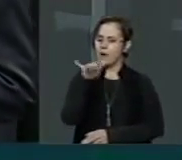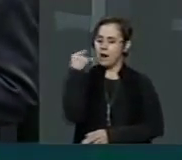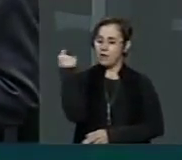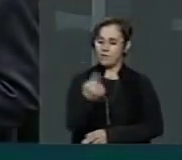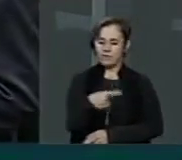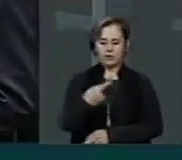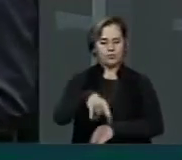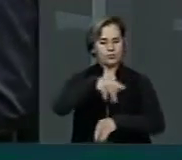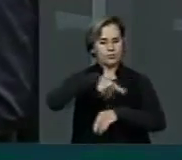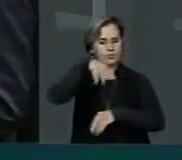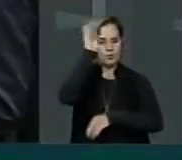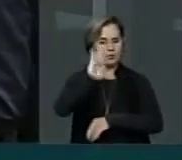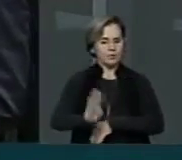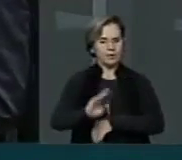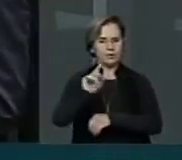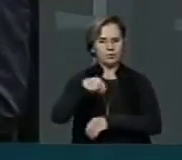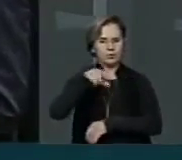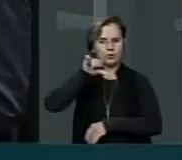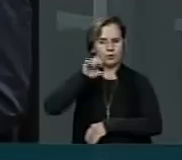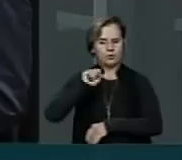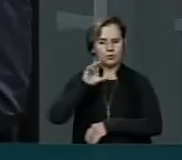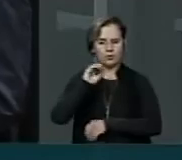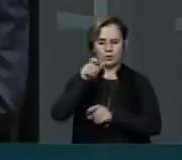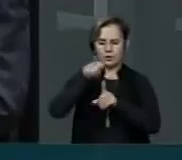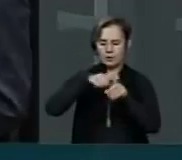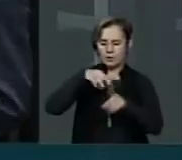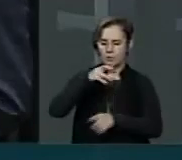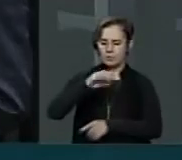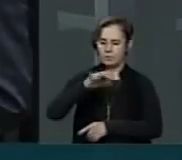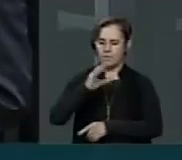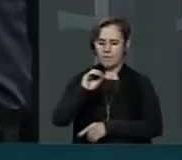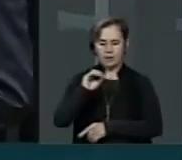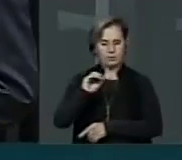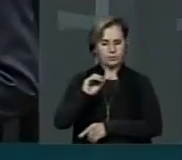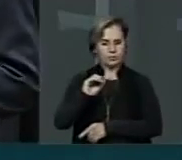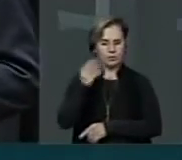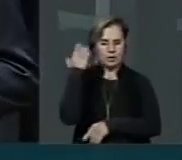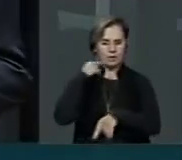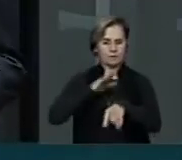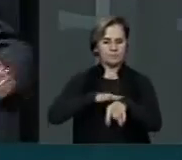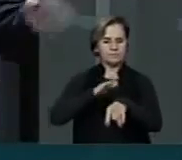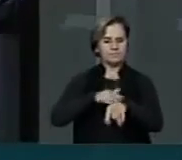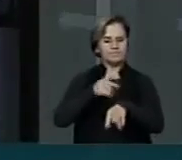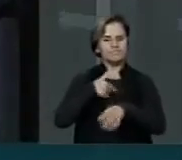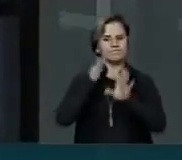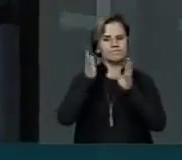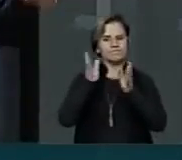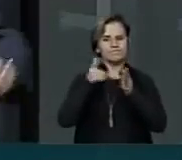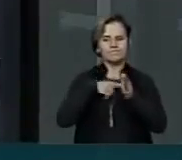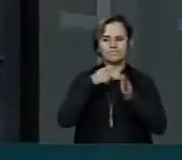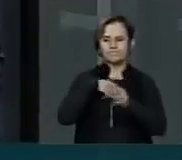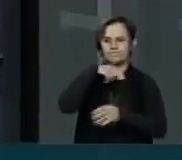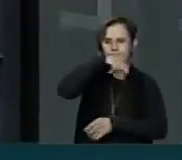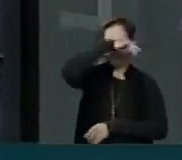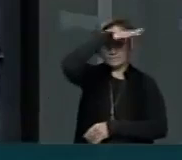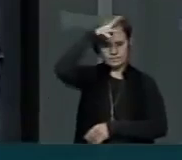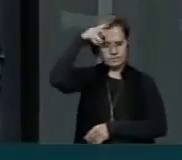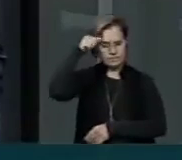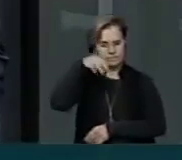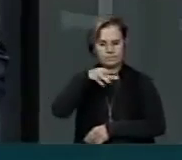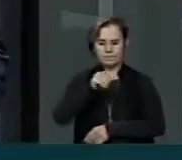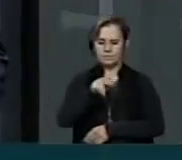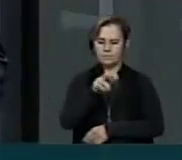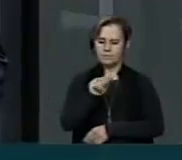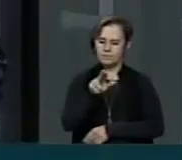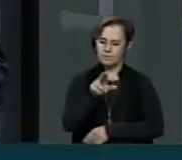1980, mais precisamente no mês de março, quando naquele momento o seu jatinho desceu em Manaus. e lá